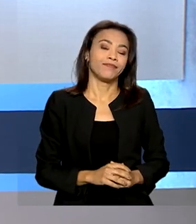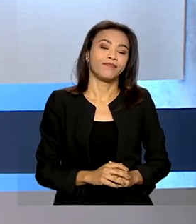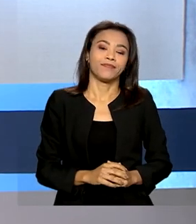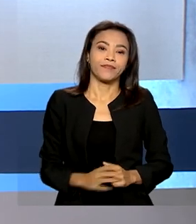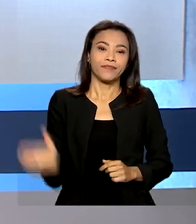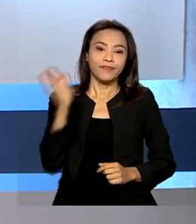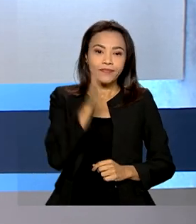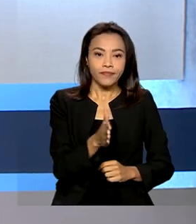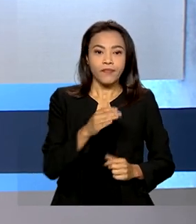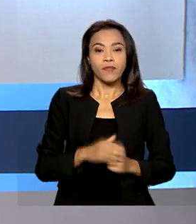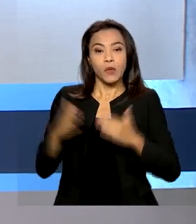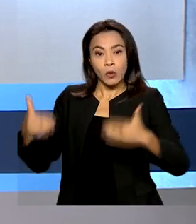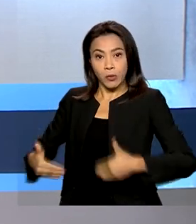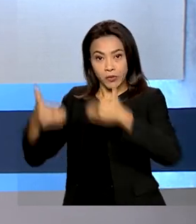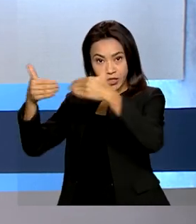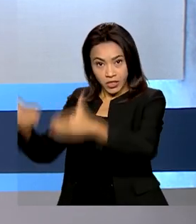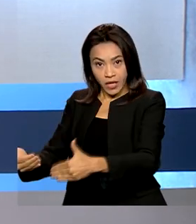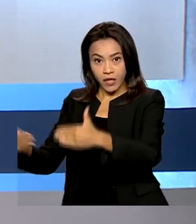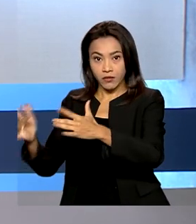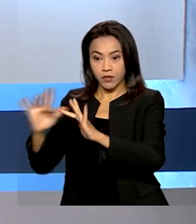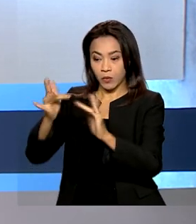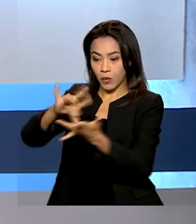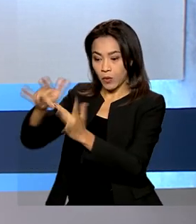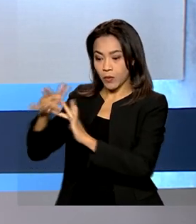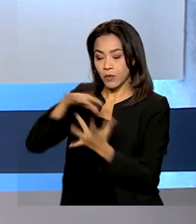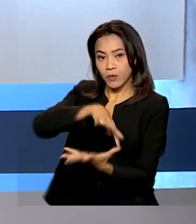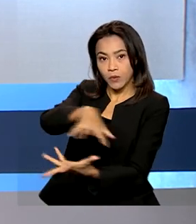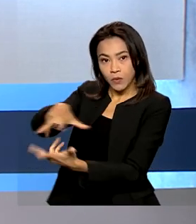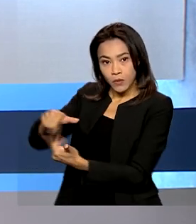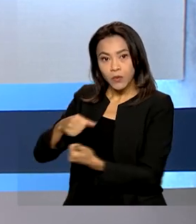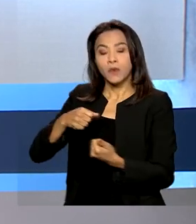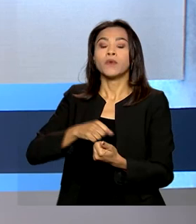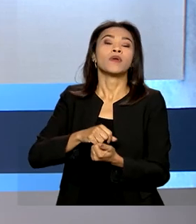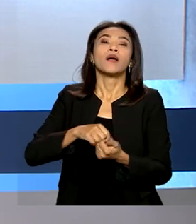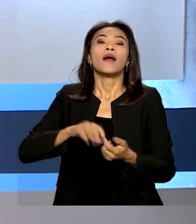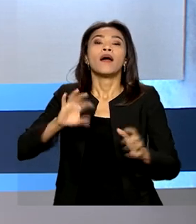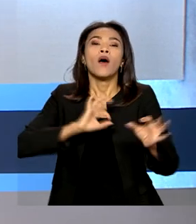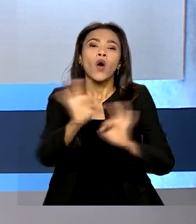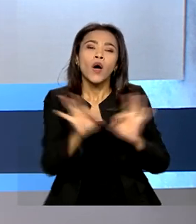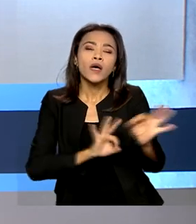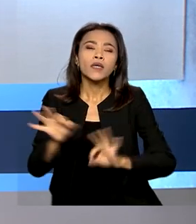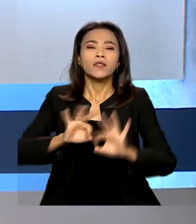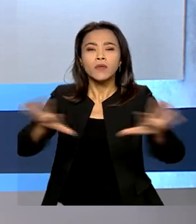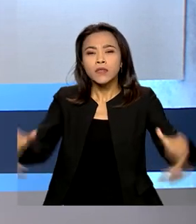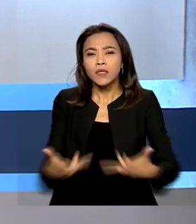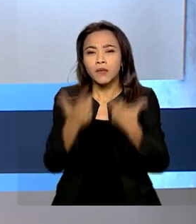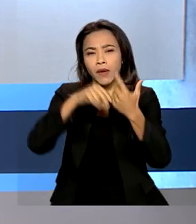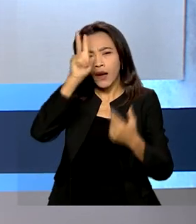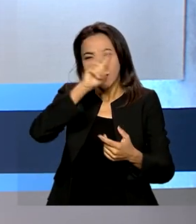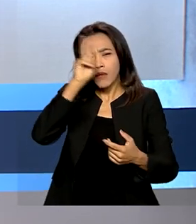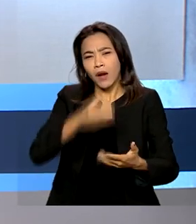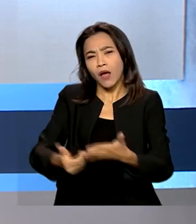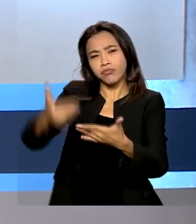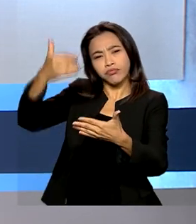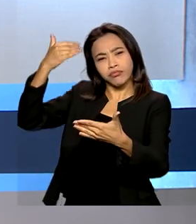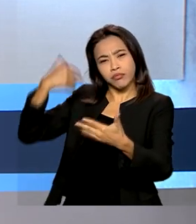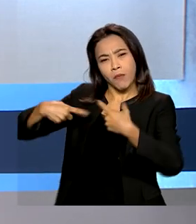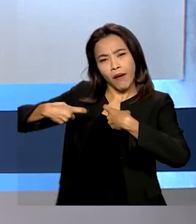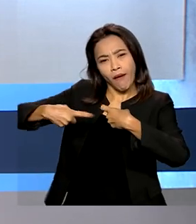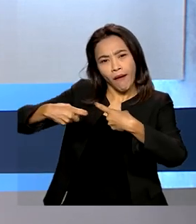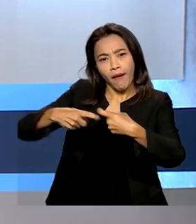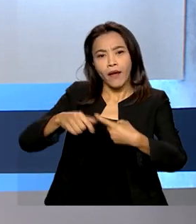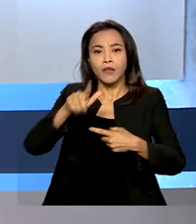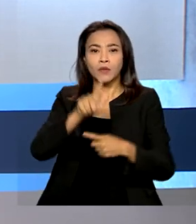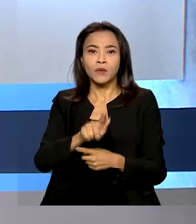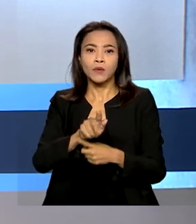O Ministério das Relações Exteriores realizou uma cerimônia para relembrar a revolta do gueto de Varsóvia, que aconteceu em 19